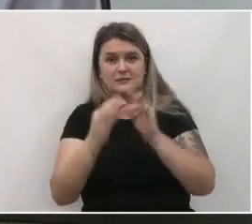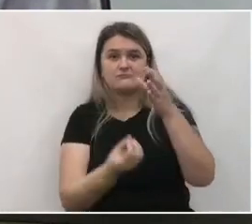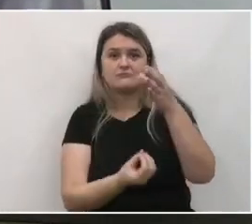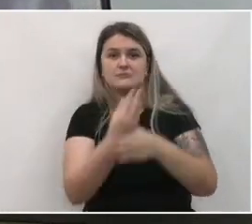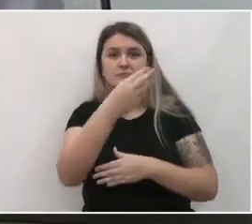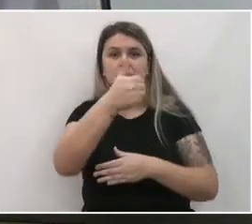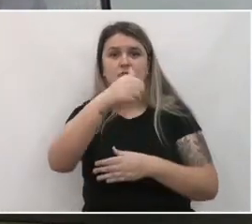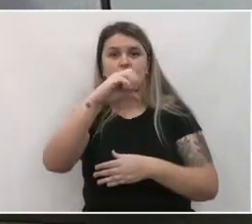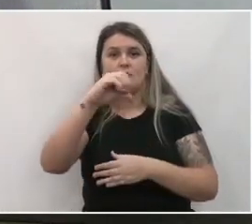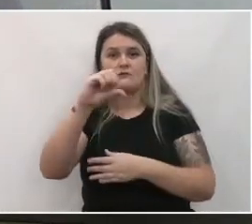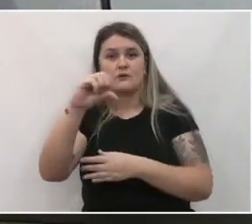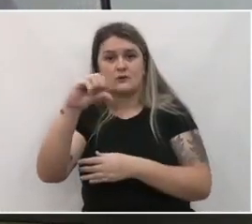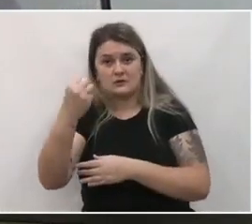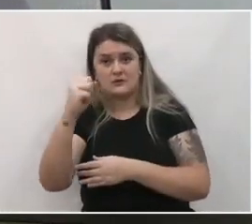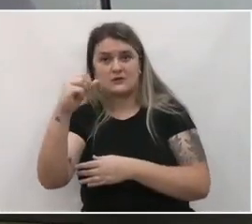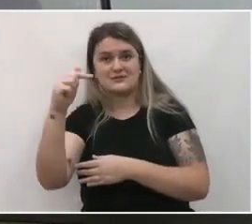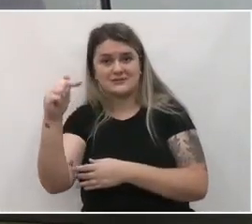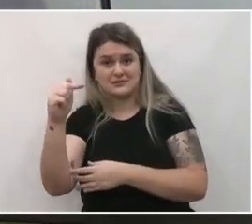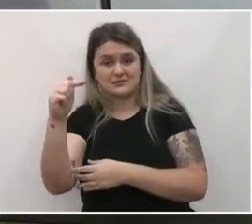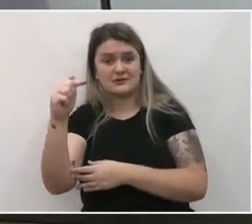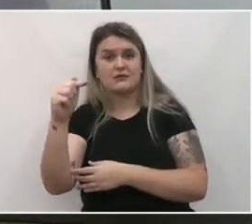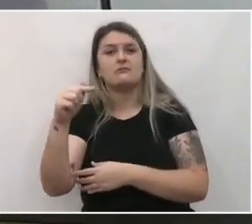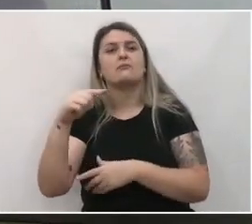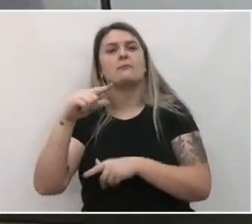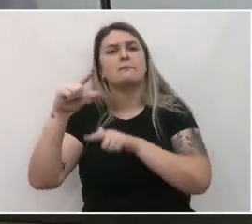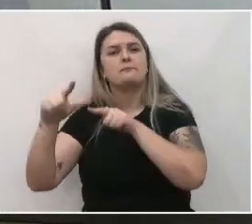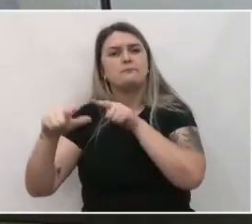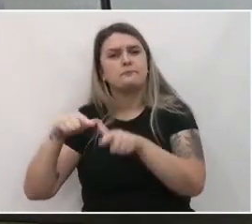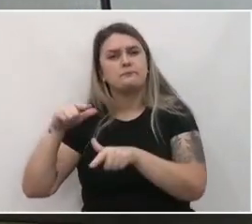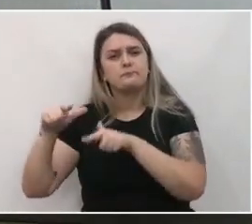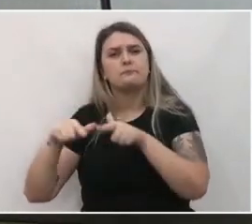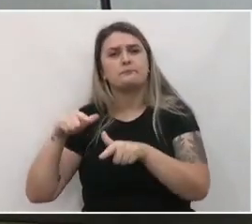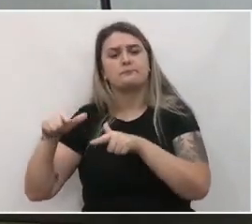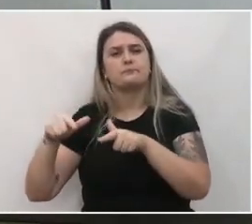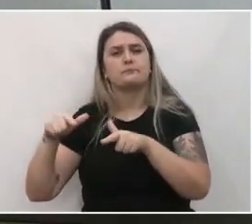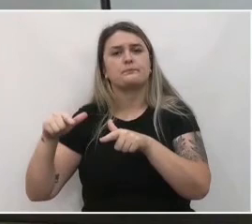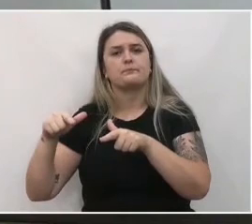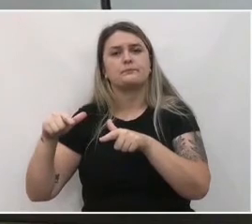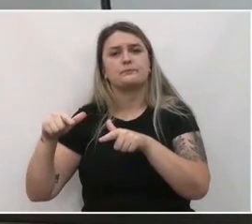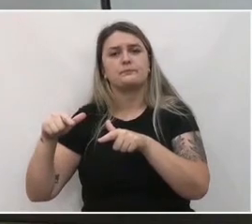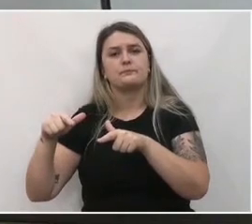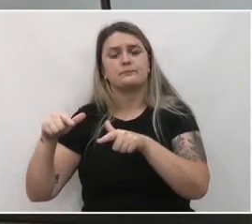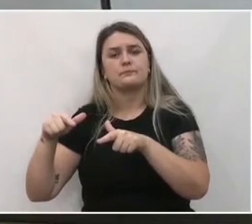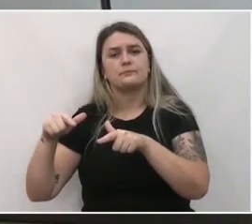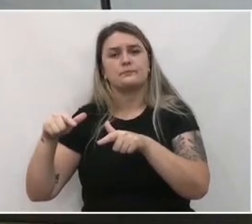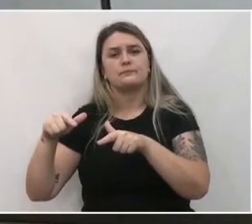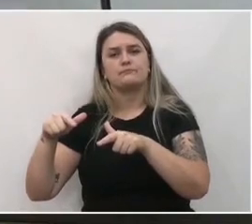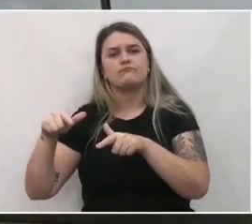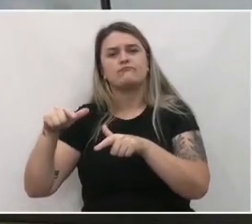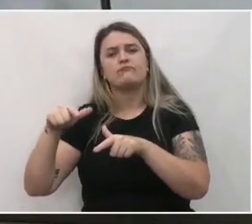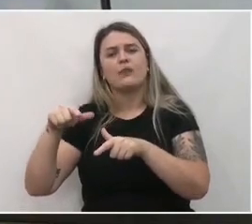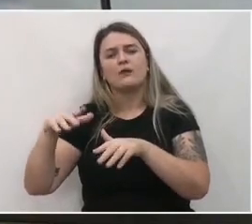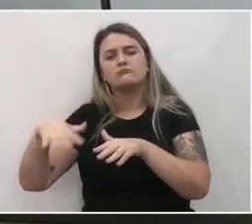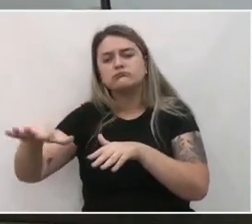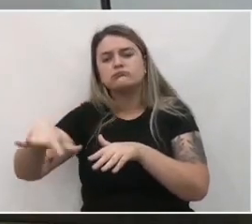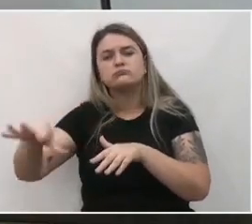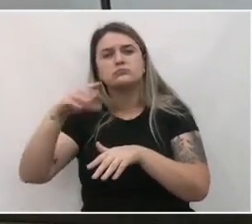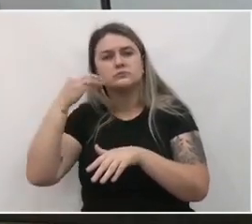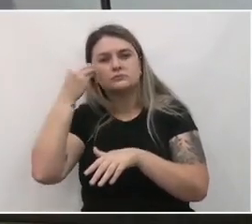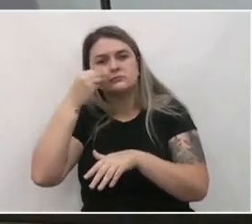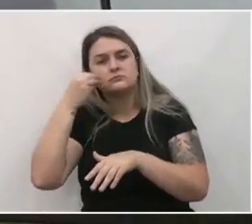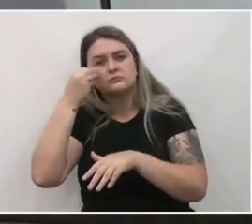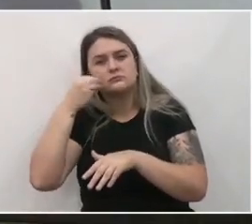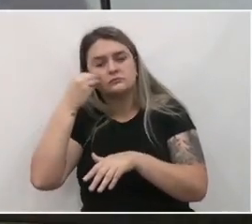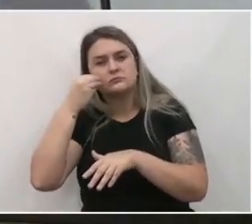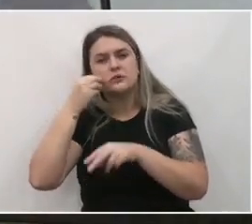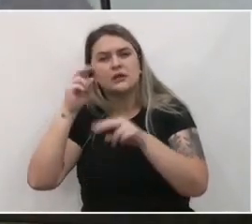tem atuação com larga experiência na